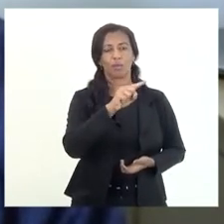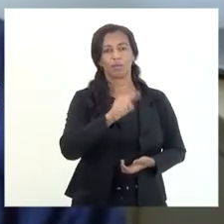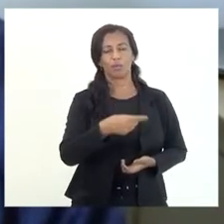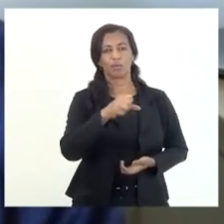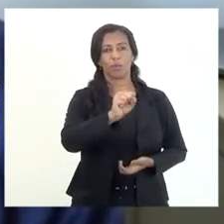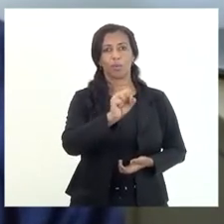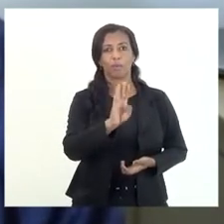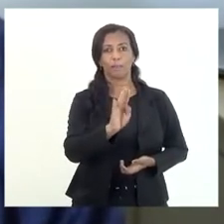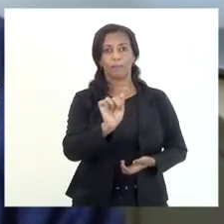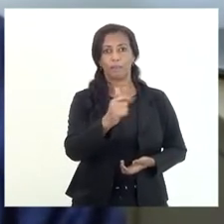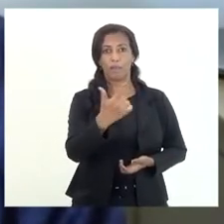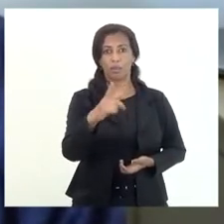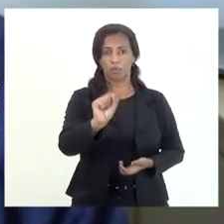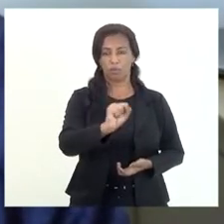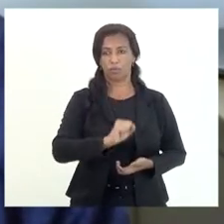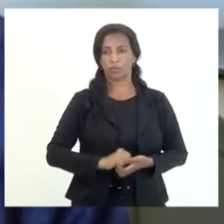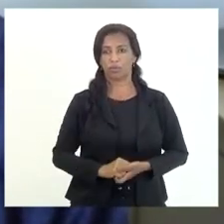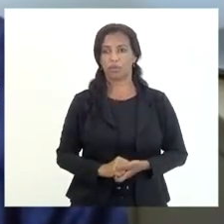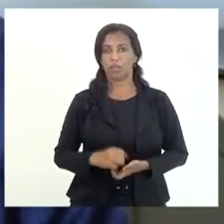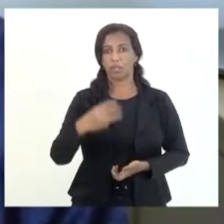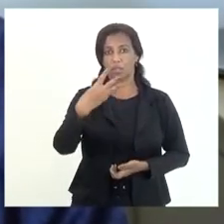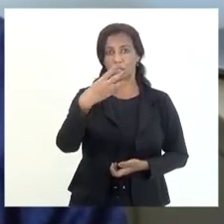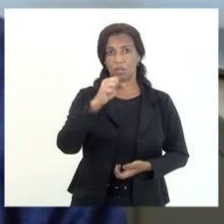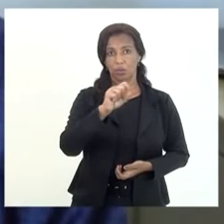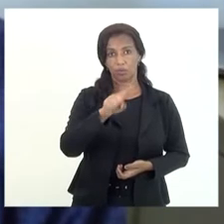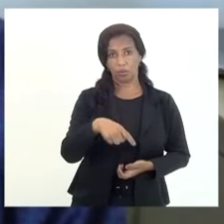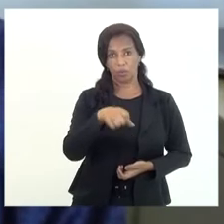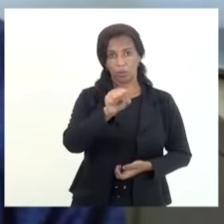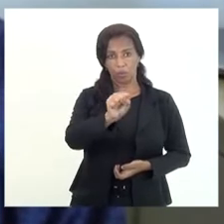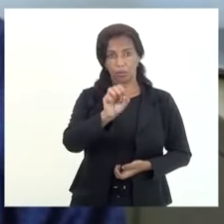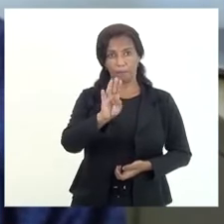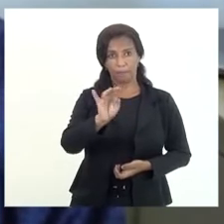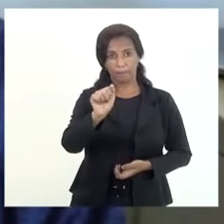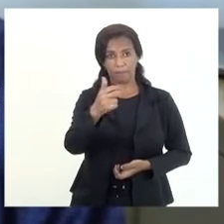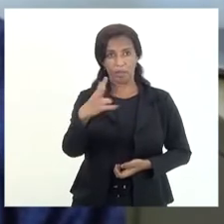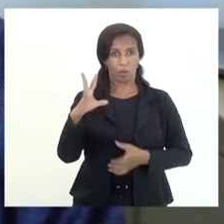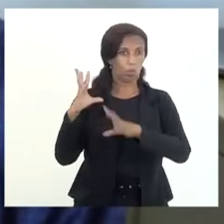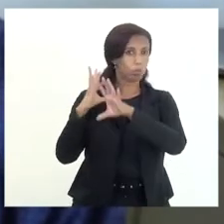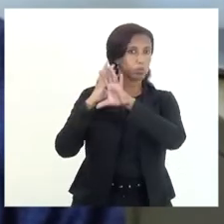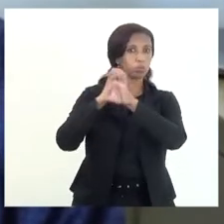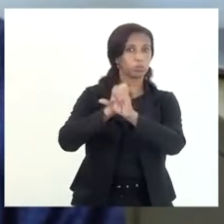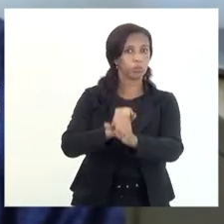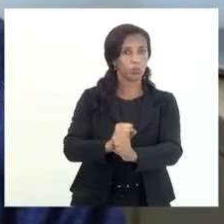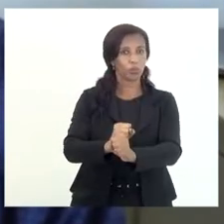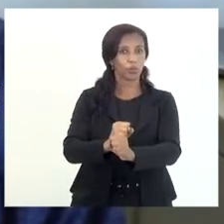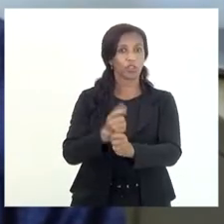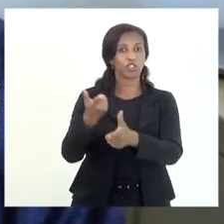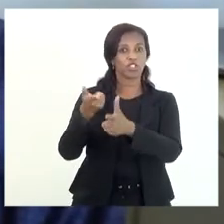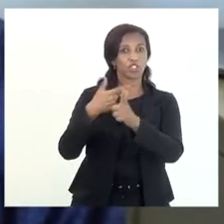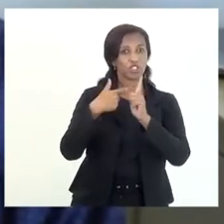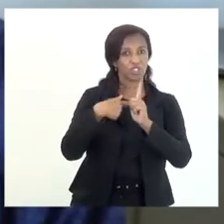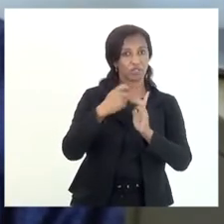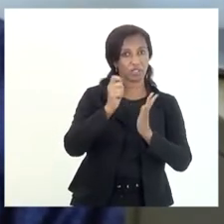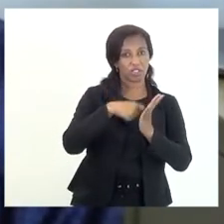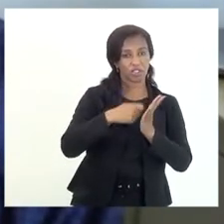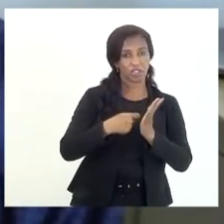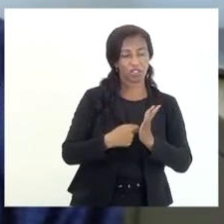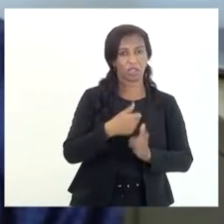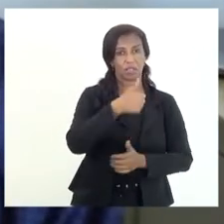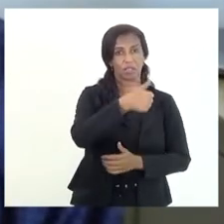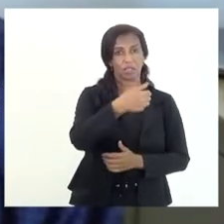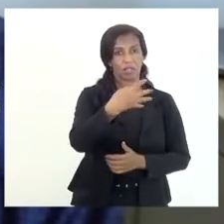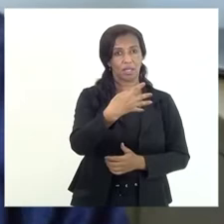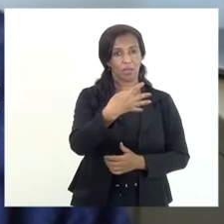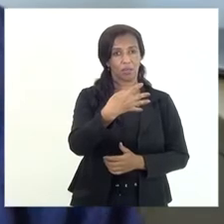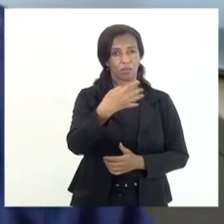bilhões 38,8 bilhões um total de dívida da escrita de 114